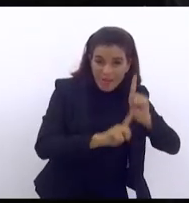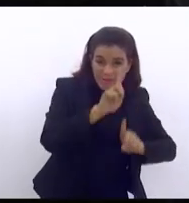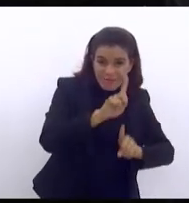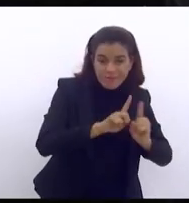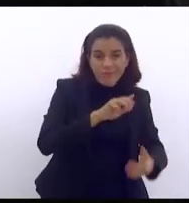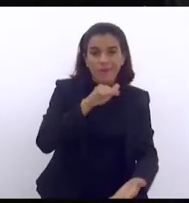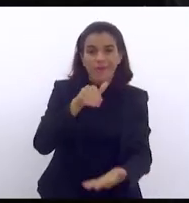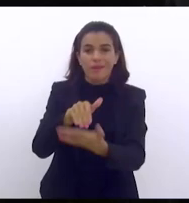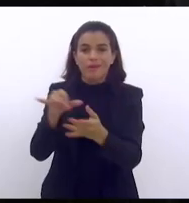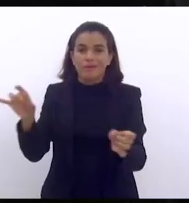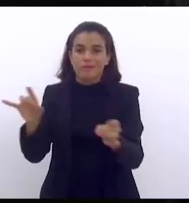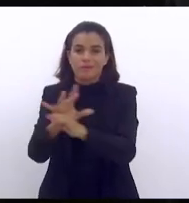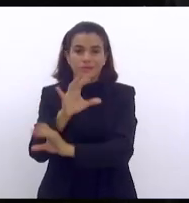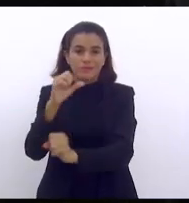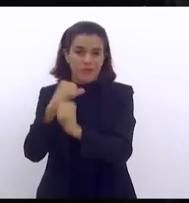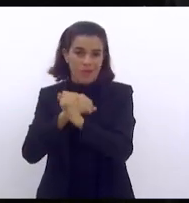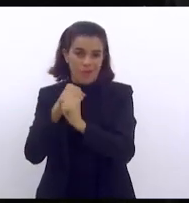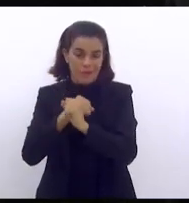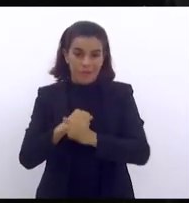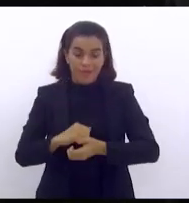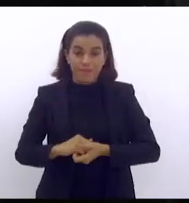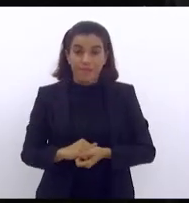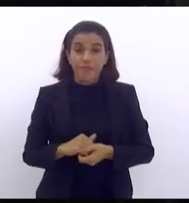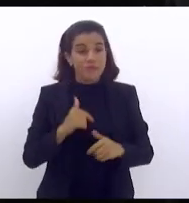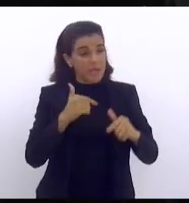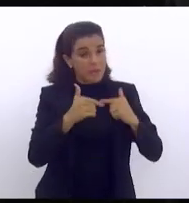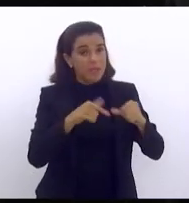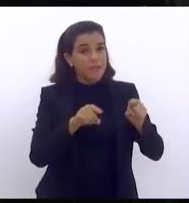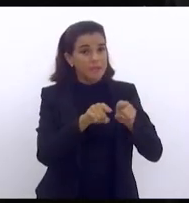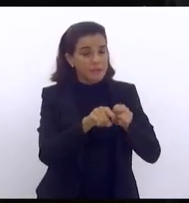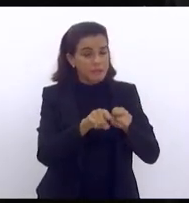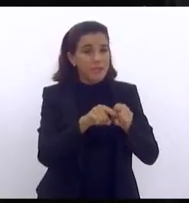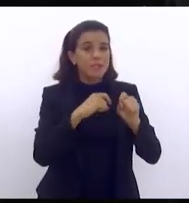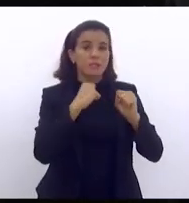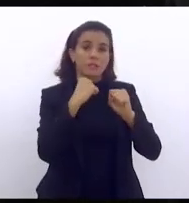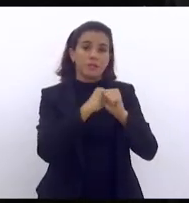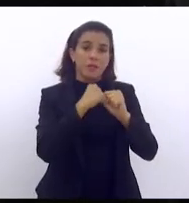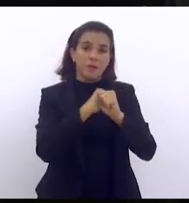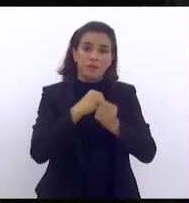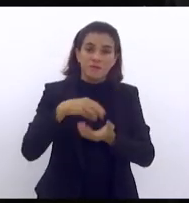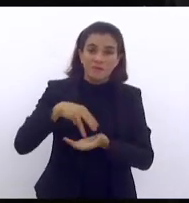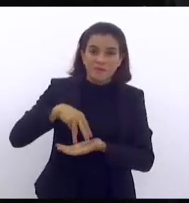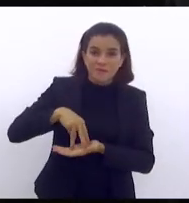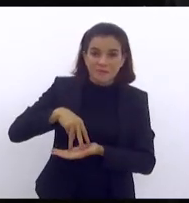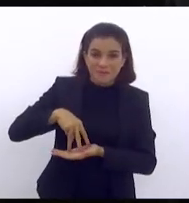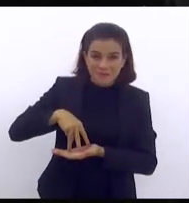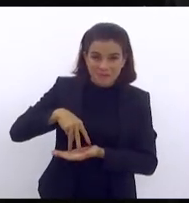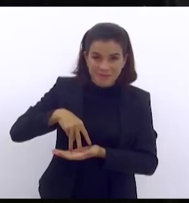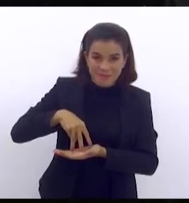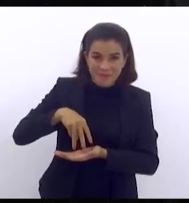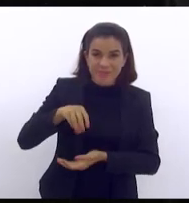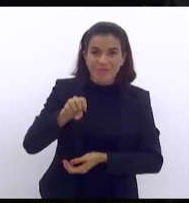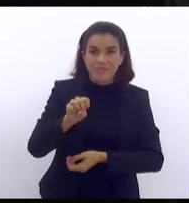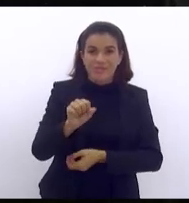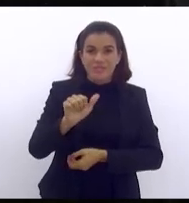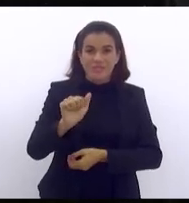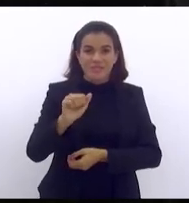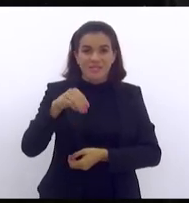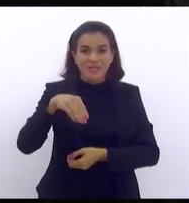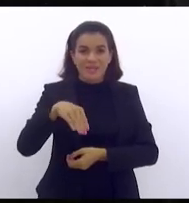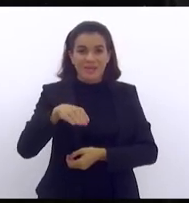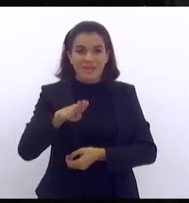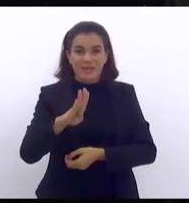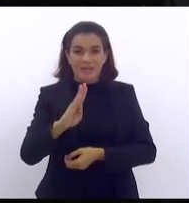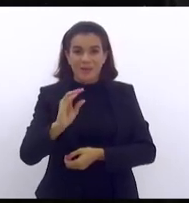Ratinho trabalhei também na construção do Sambódromo numa parceria de